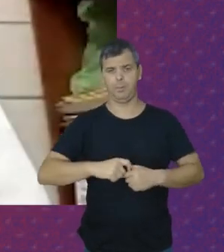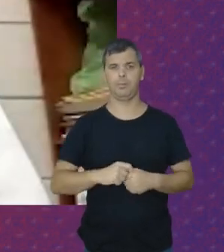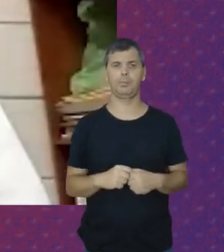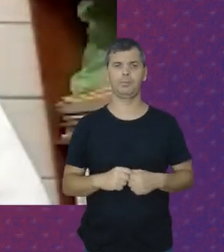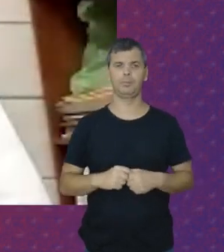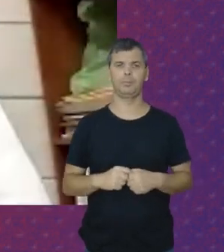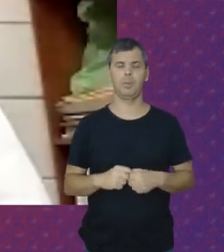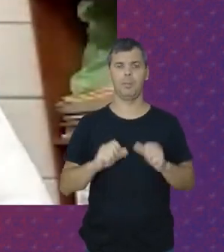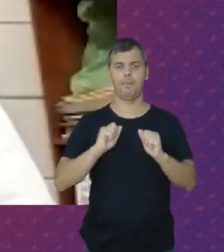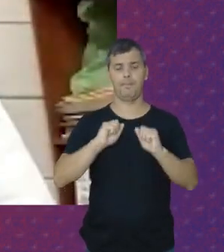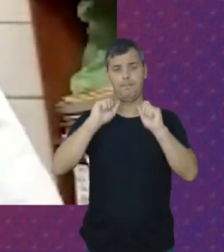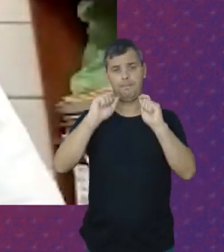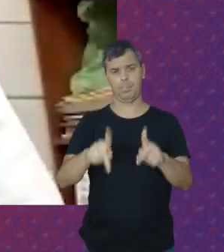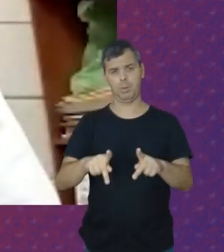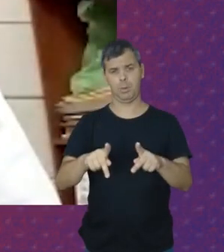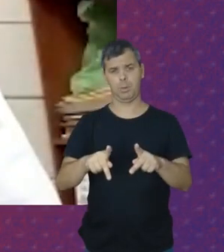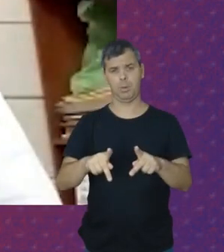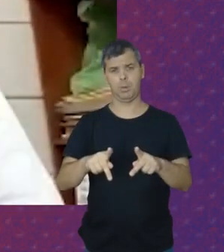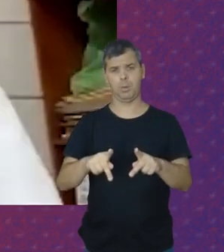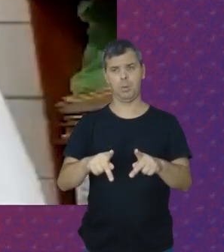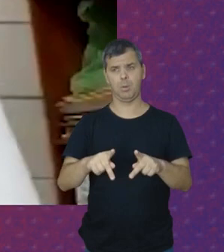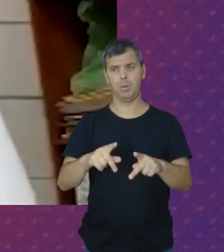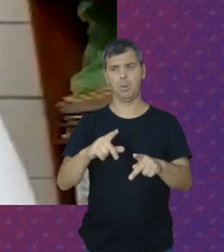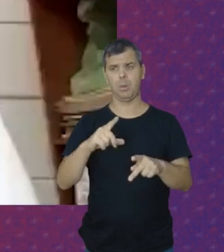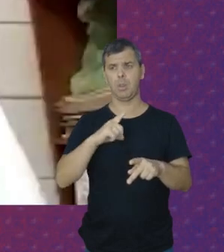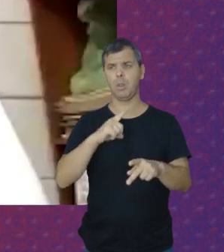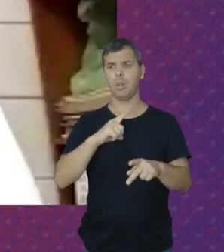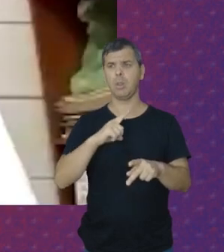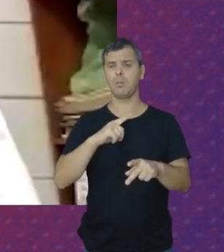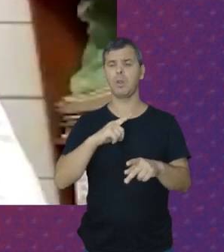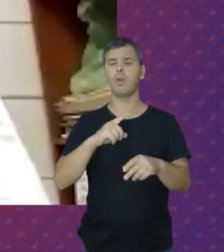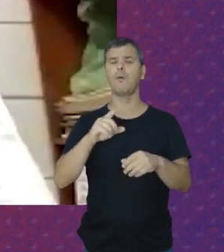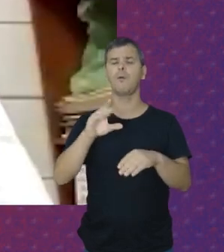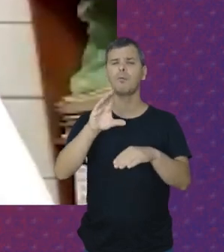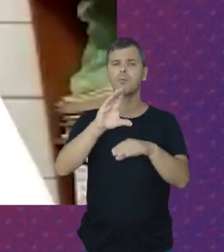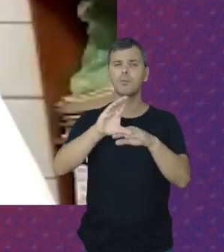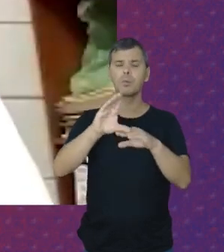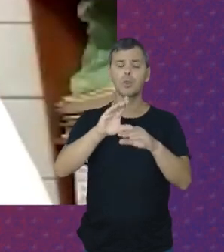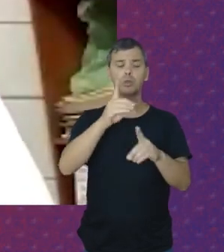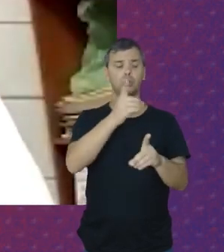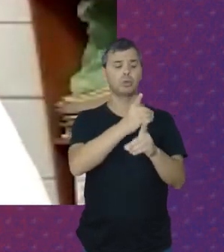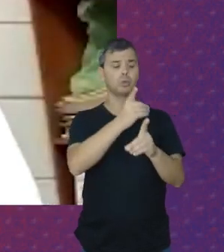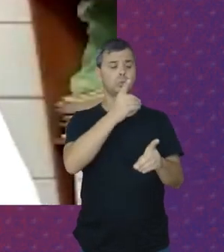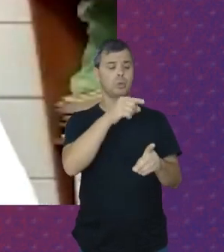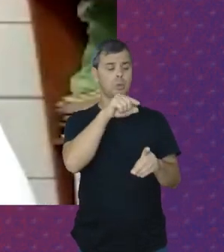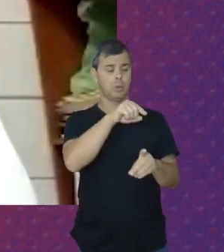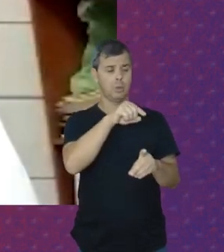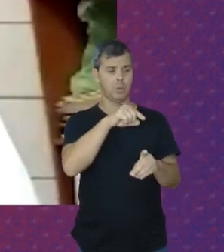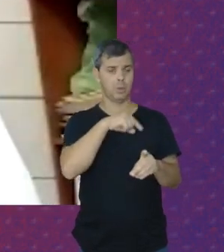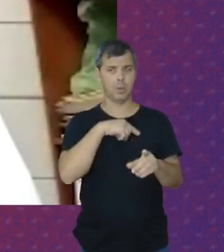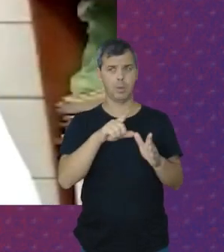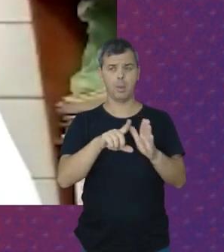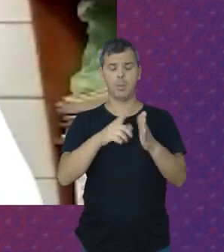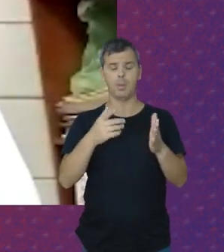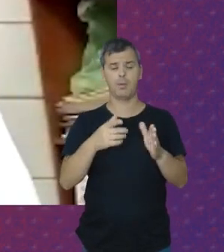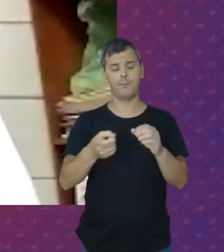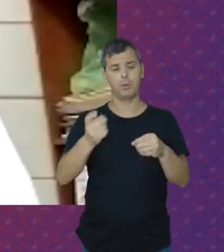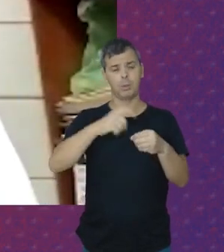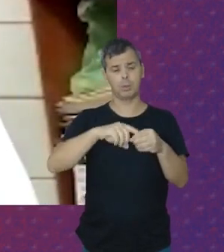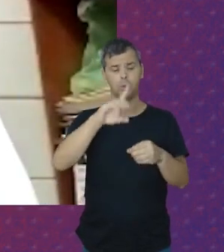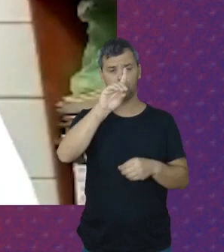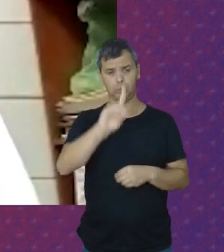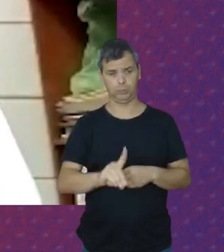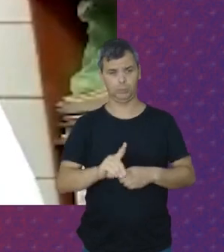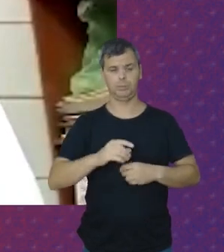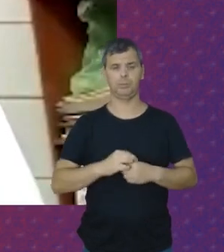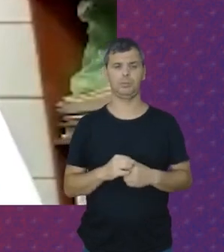Me aposentei Aí teve um curso Que eu voltei a estudar E foi aí Que eu descobri Mas voltando A questão Dos direitos Que